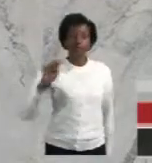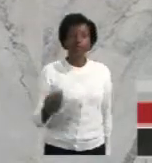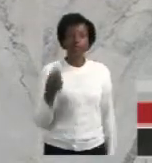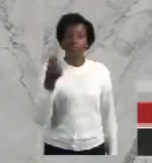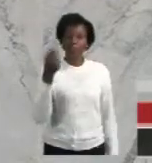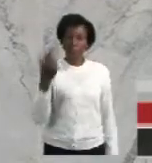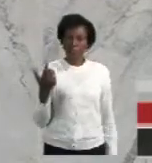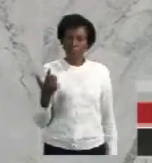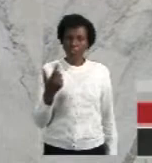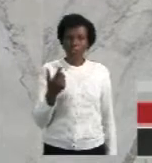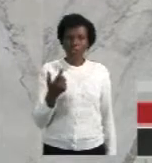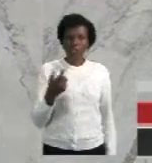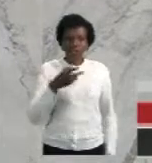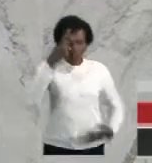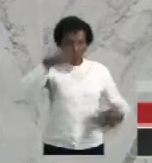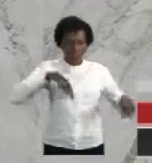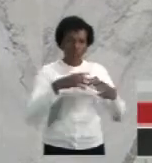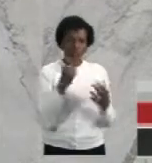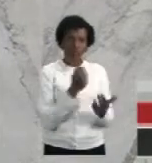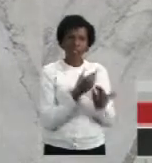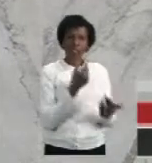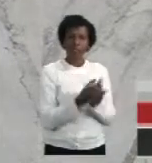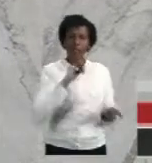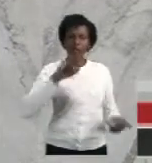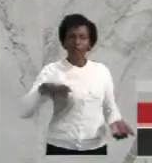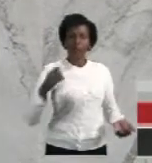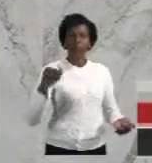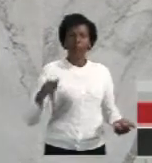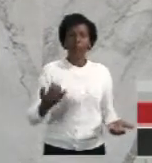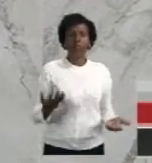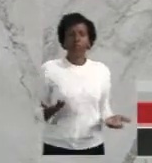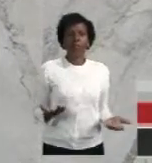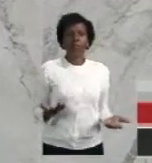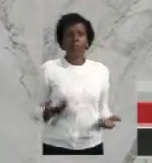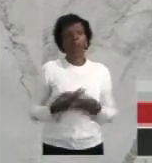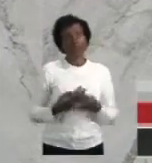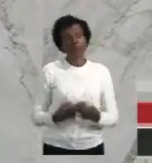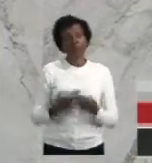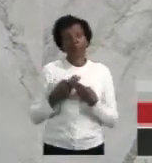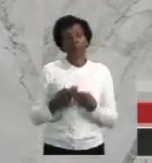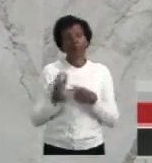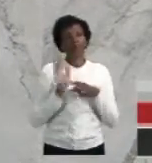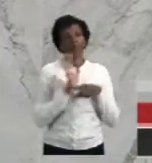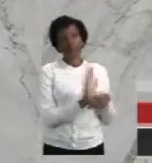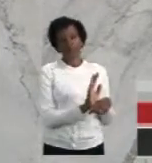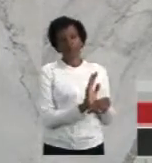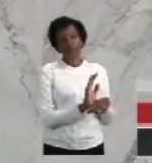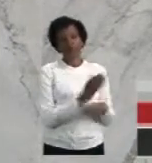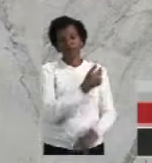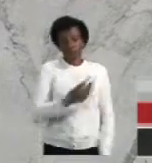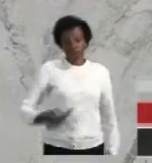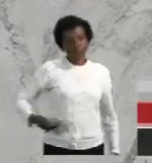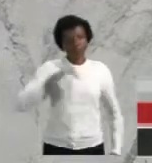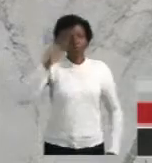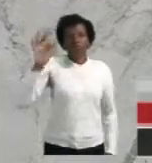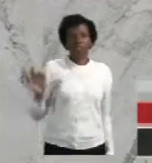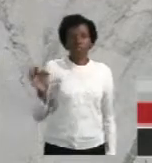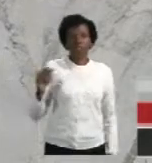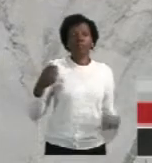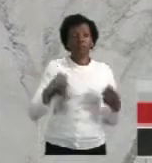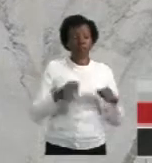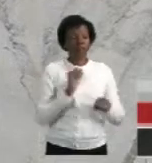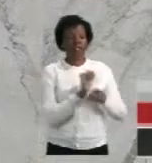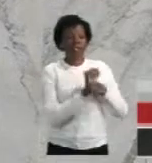paciência, que ajudem nessa situação, porque é o único jeito do governo, principalmente o governo federal, pôr a mão na